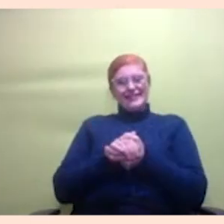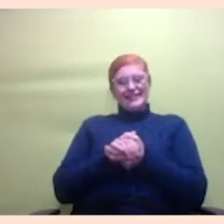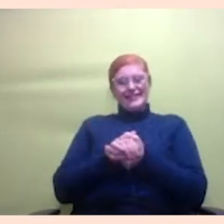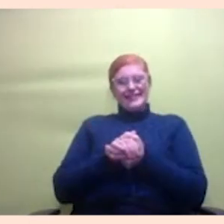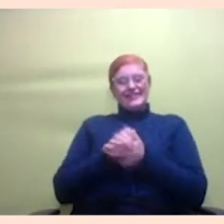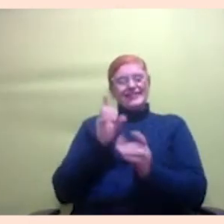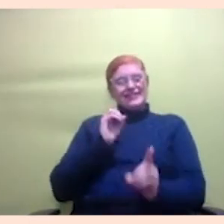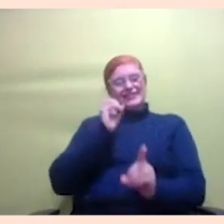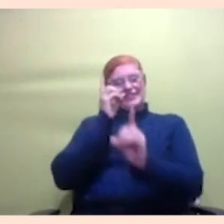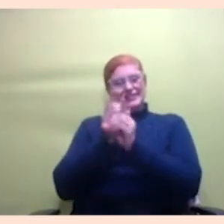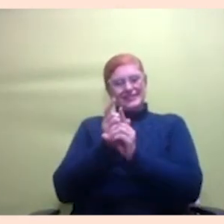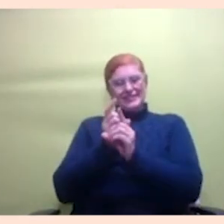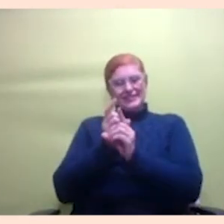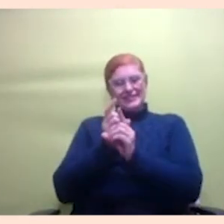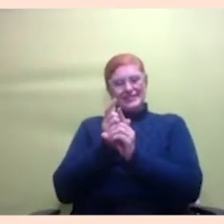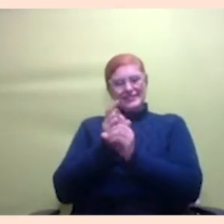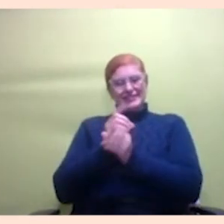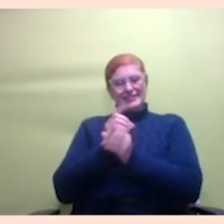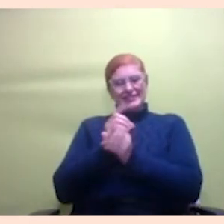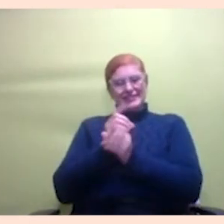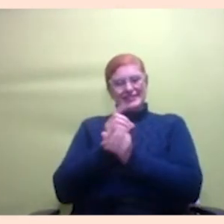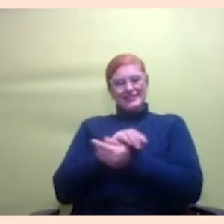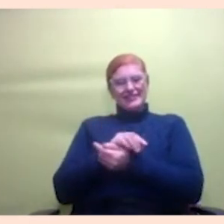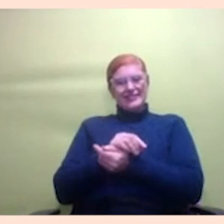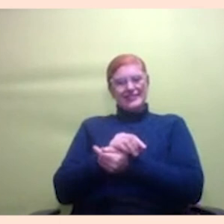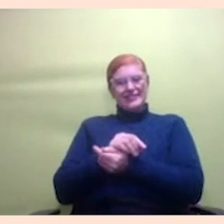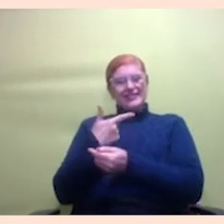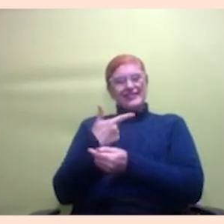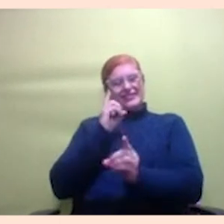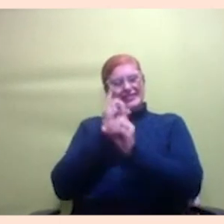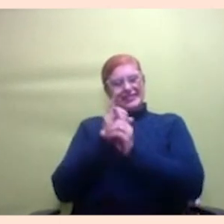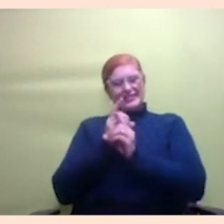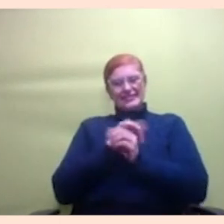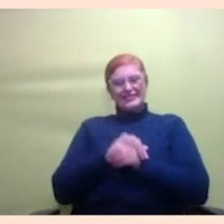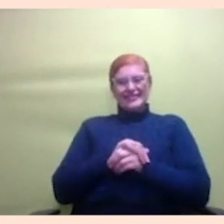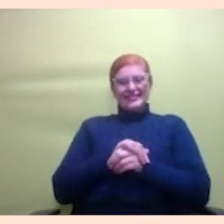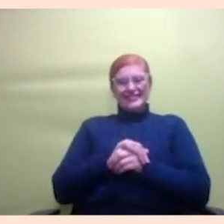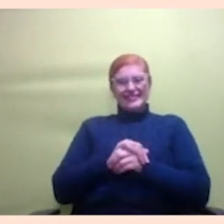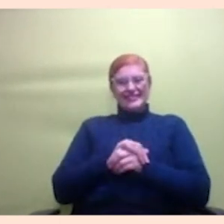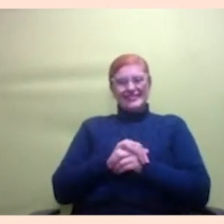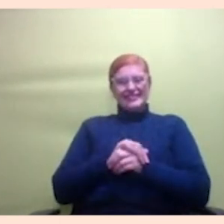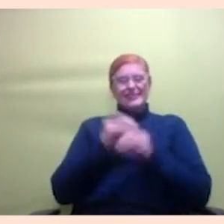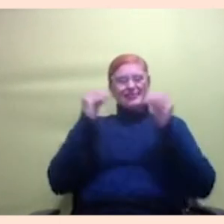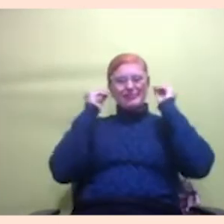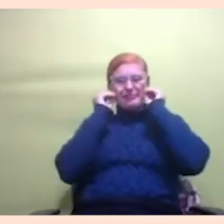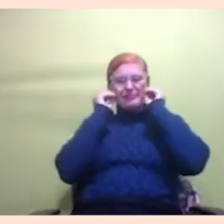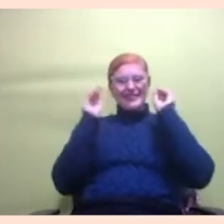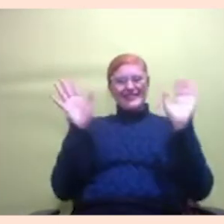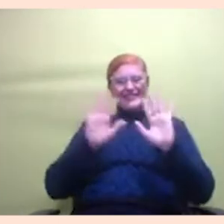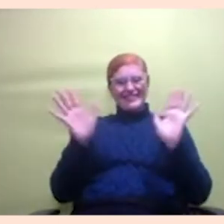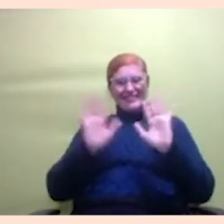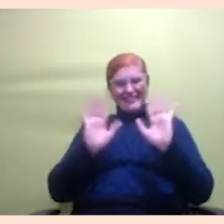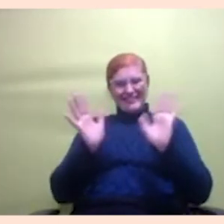em outras possibilidades quiserem deixar um beijinho tchauzinho tchau gente